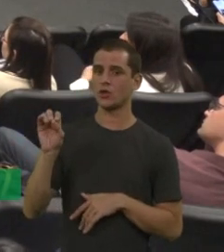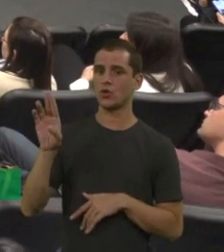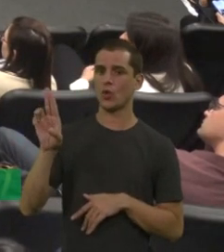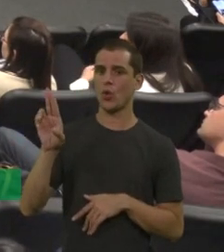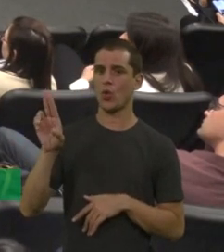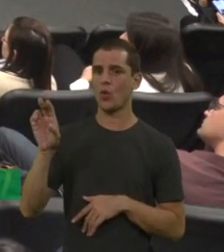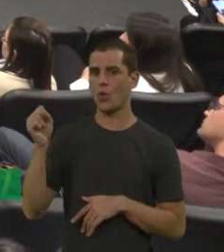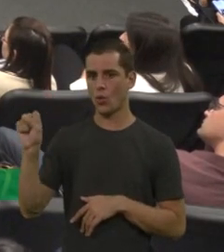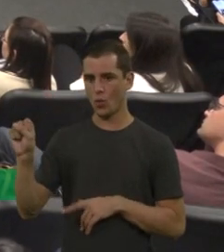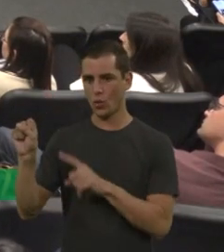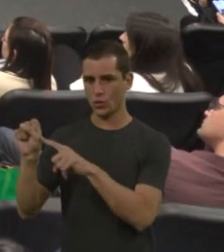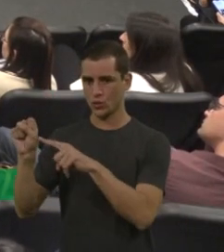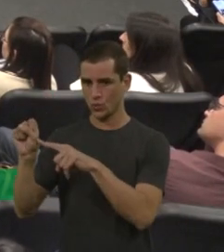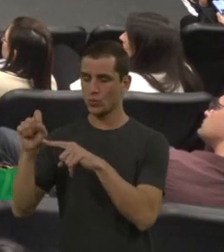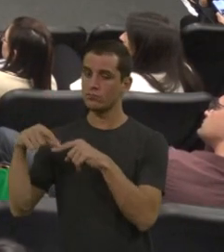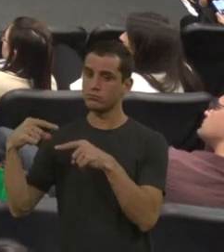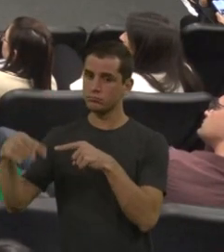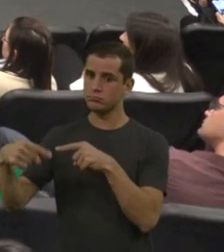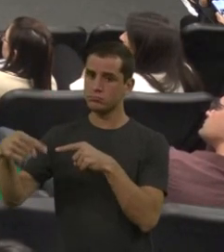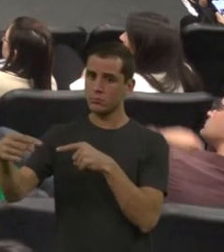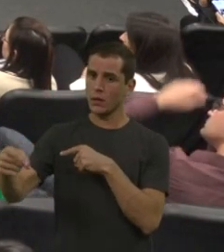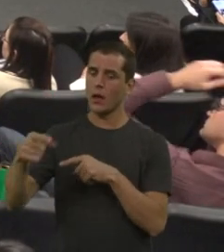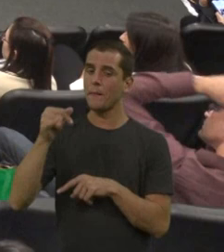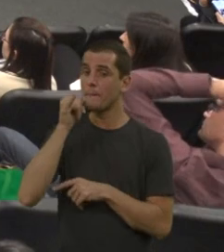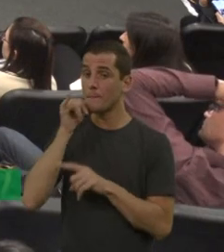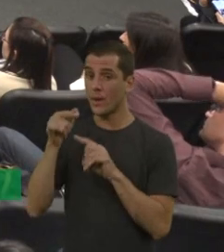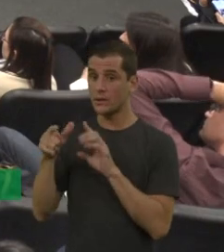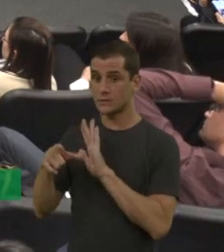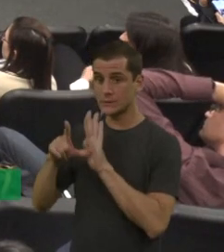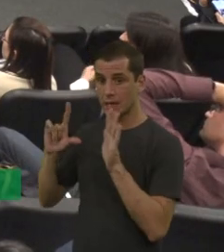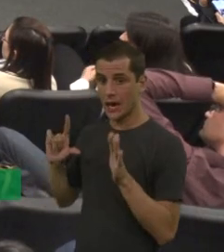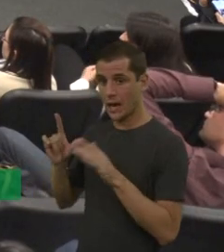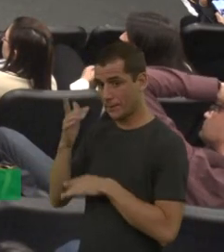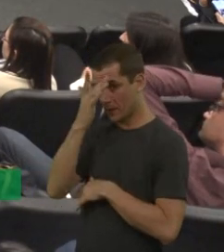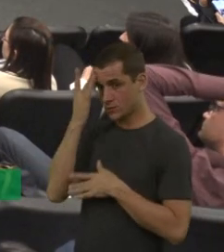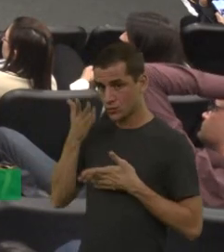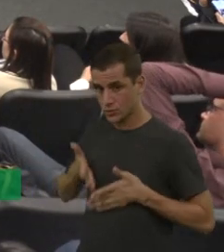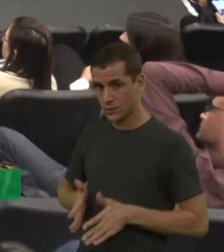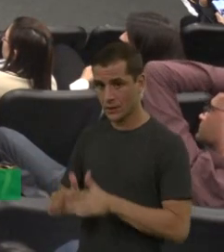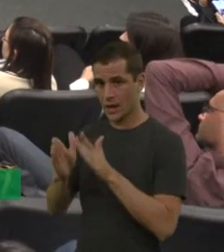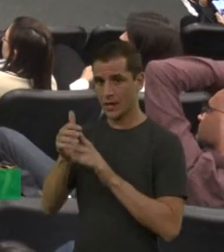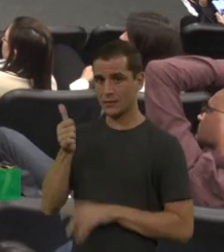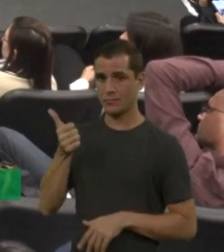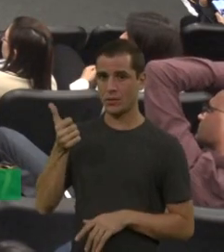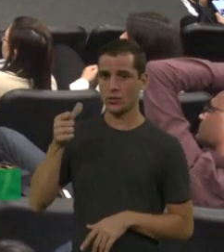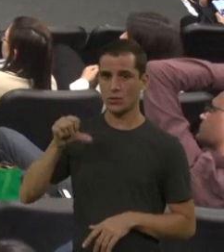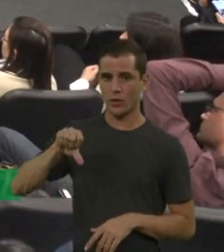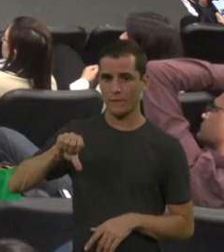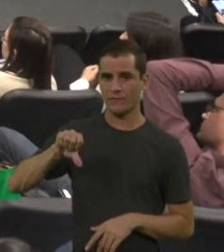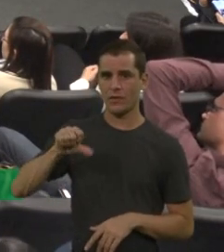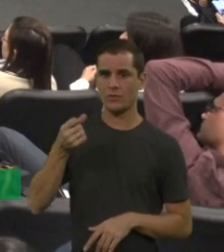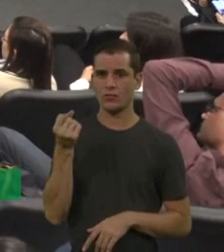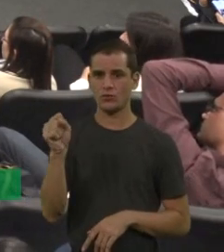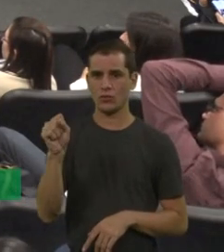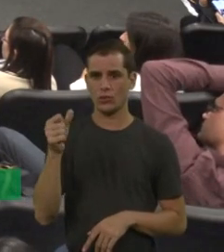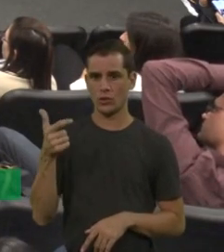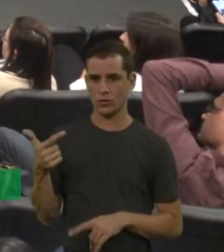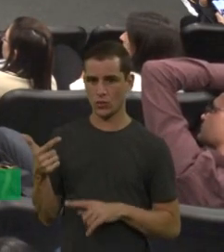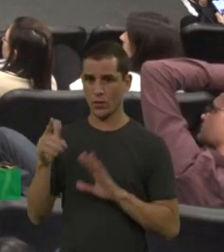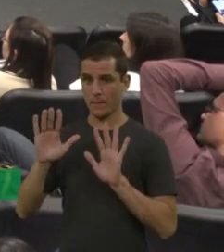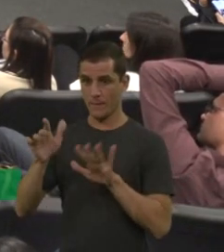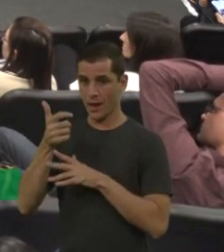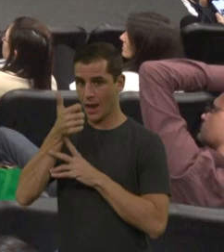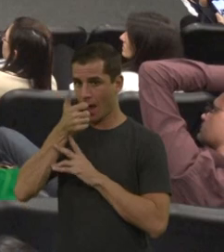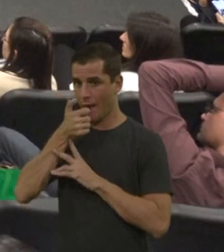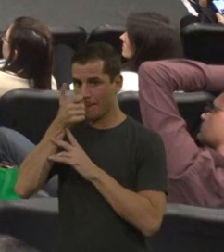2012, que quem tivesse nascido anteriormente a 1982, mantivesse com plasmático. E,